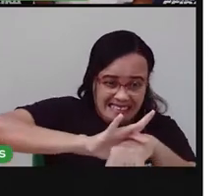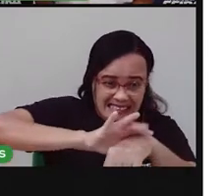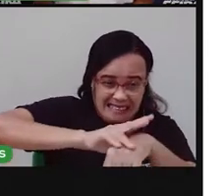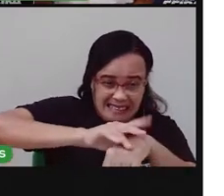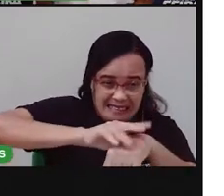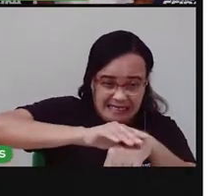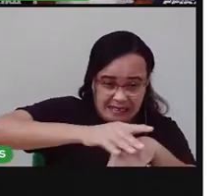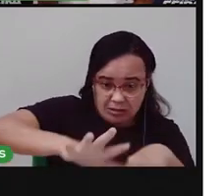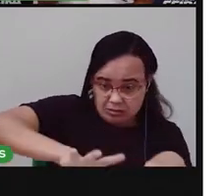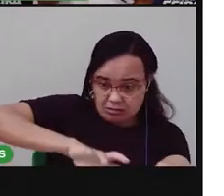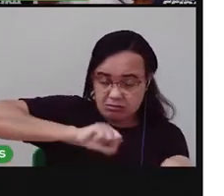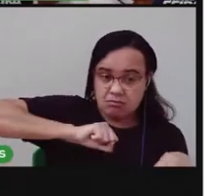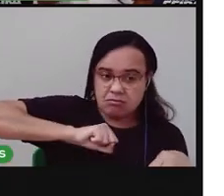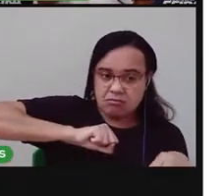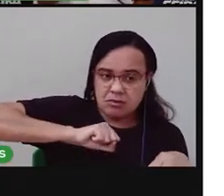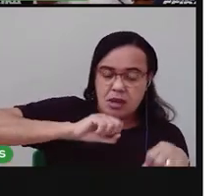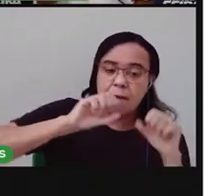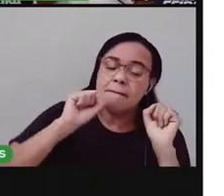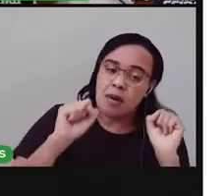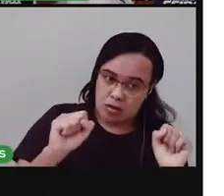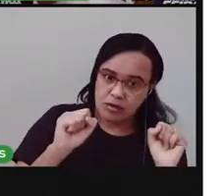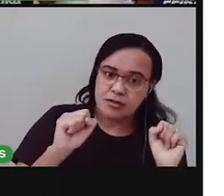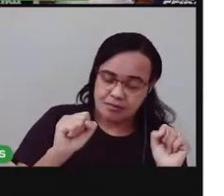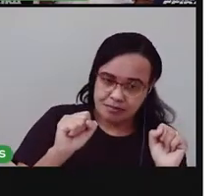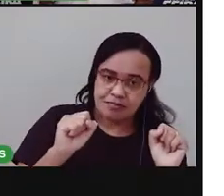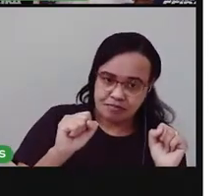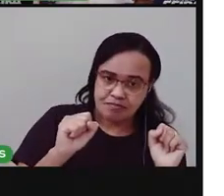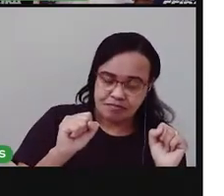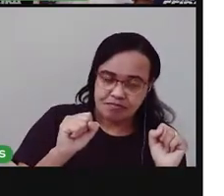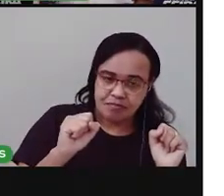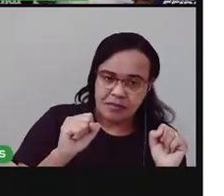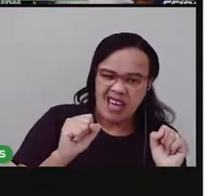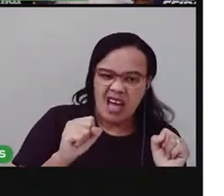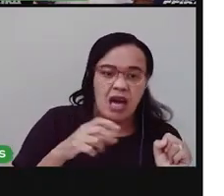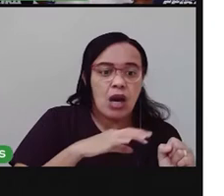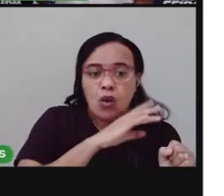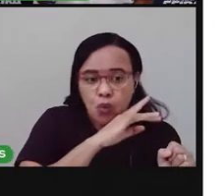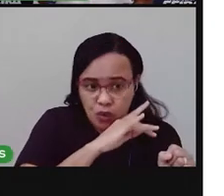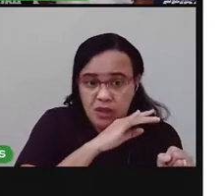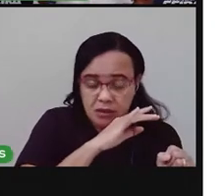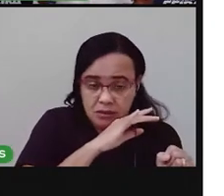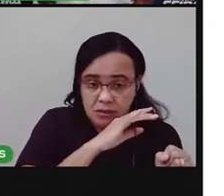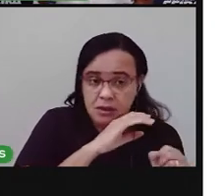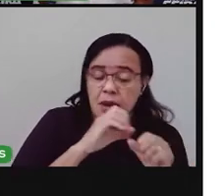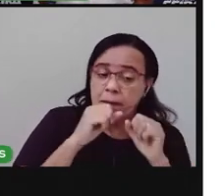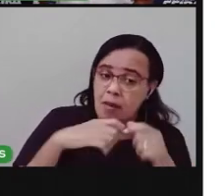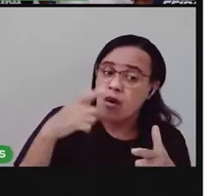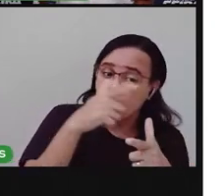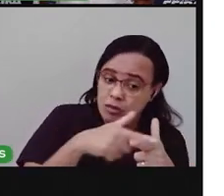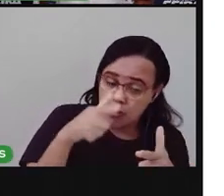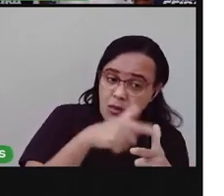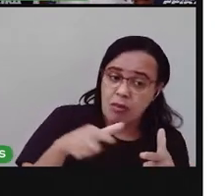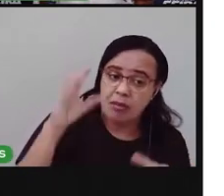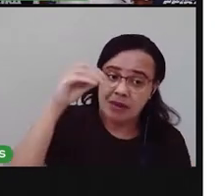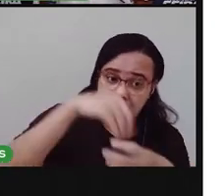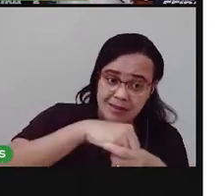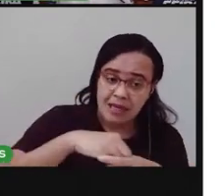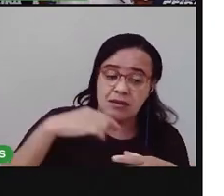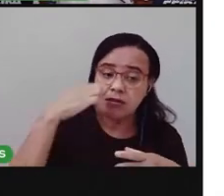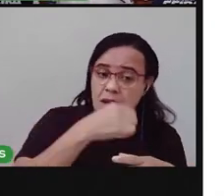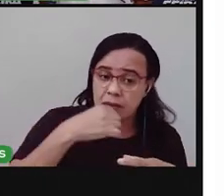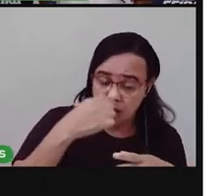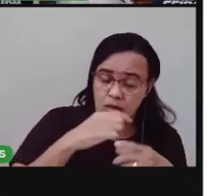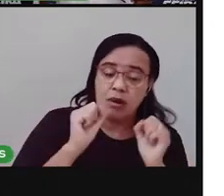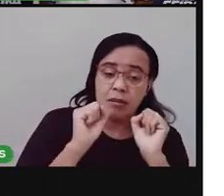ajudar a trazer caro para os seus dentes e inclusive gerar uma infecção inflamação na sua